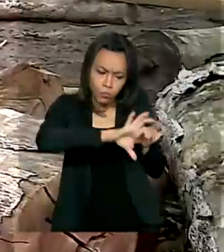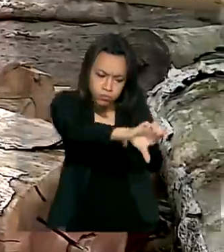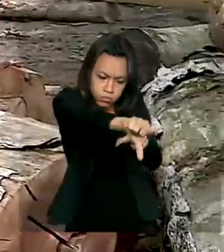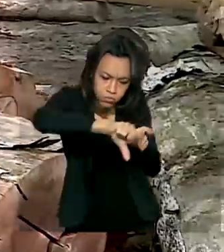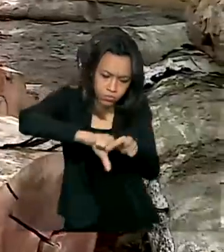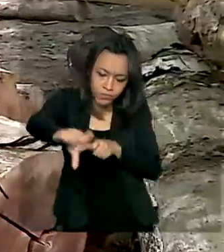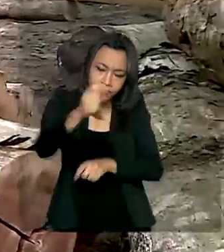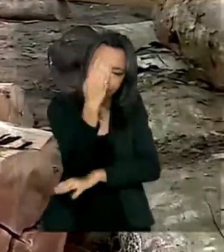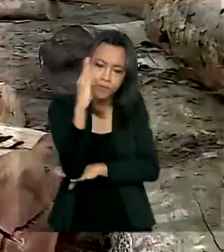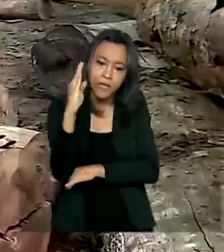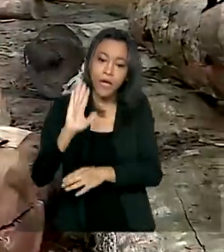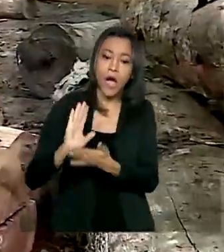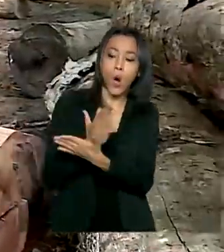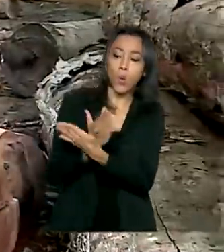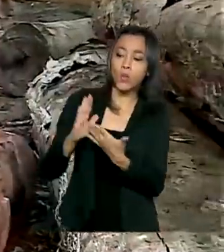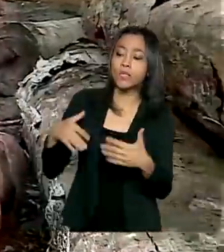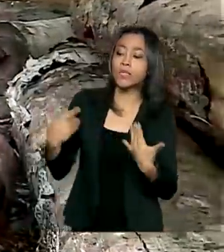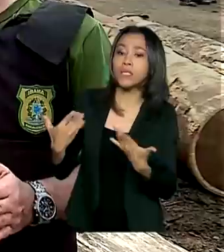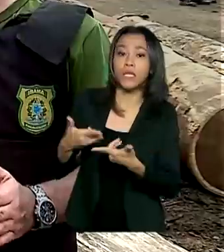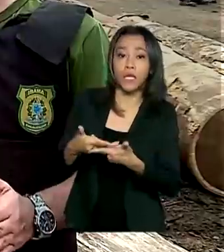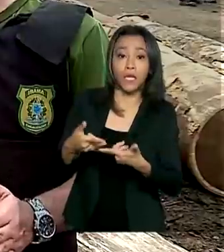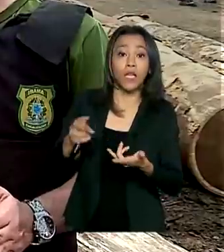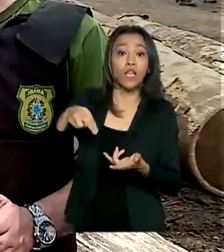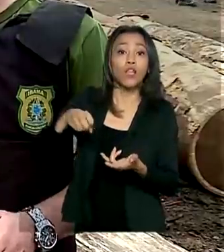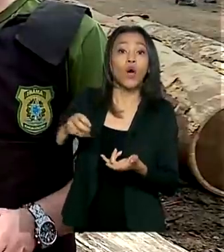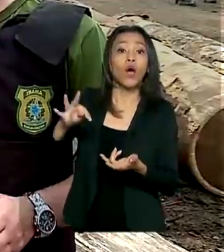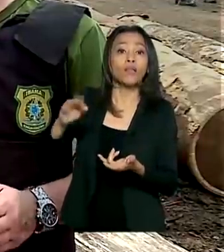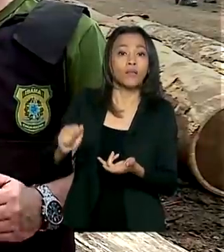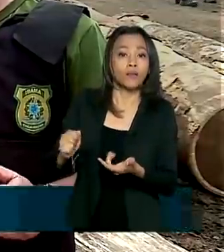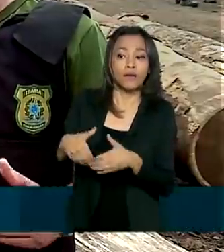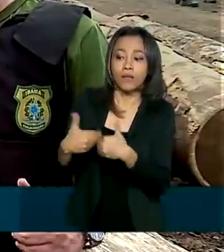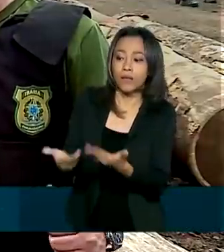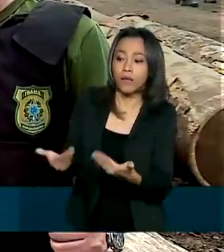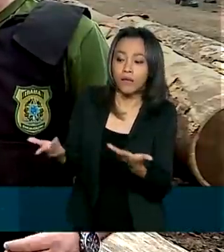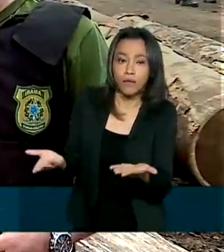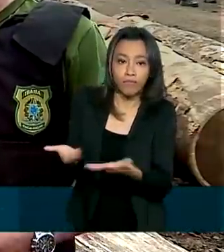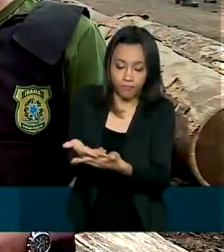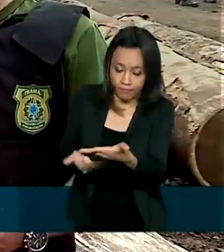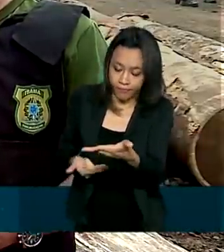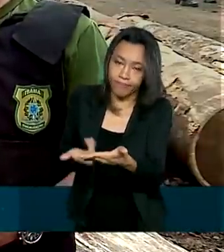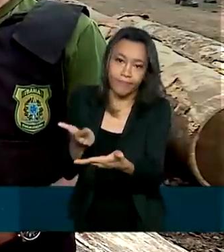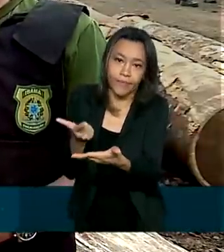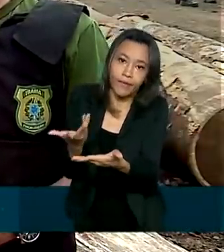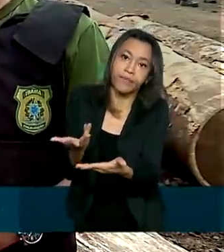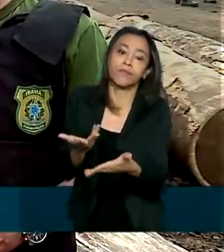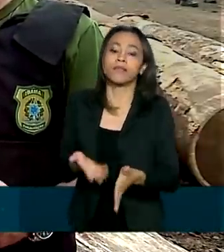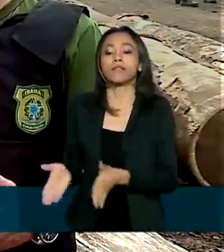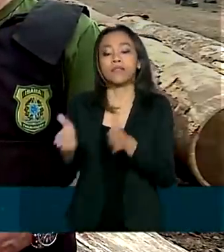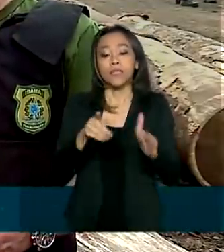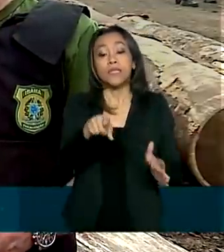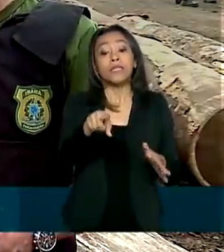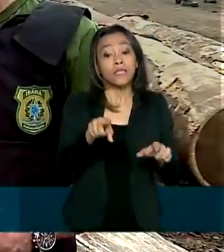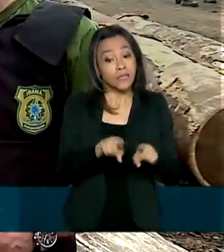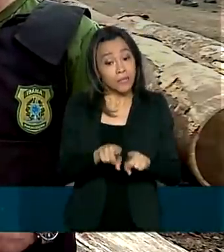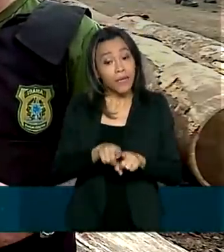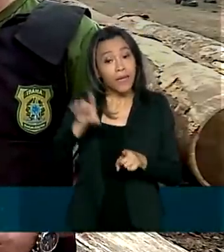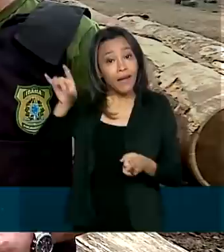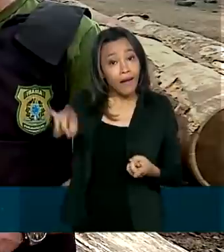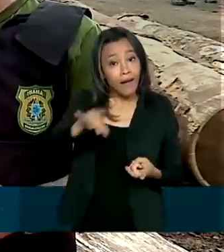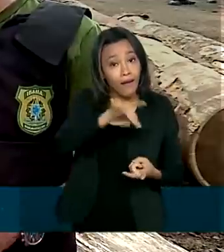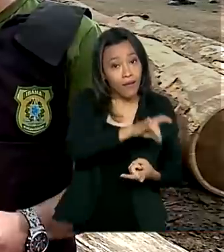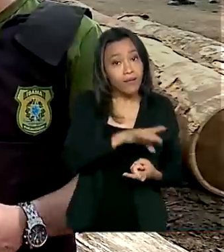E algumas espécies não possuem nota fiscal. Cada empresa tem que ter seu pátio isolado, até para que não permita